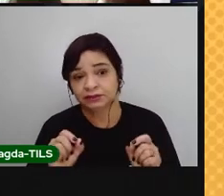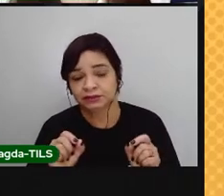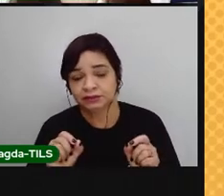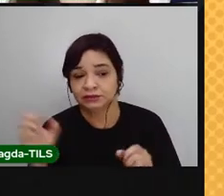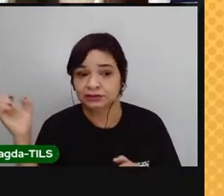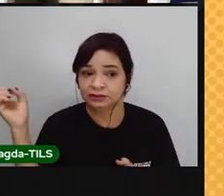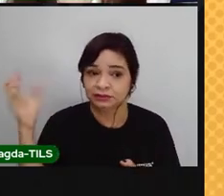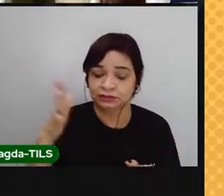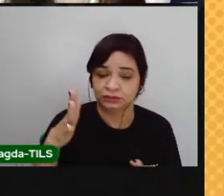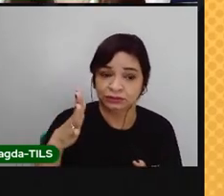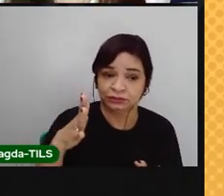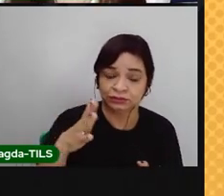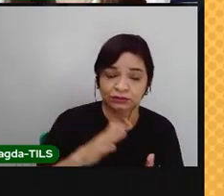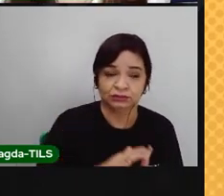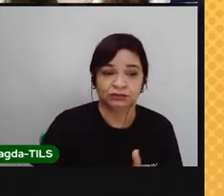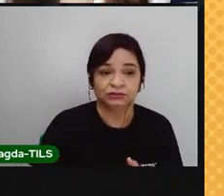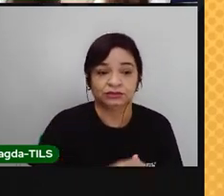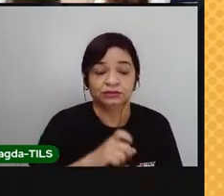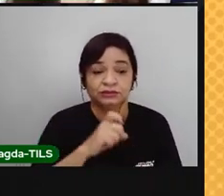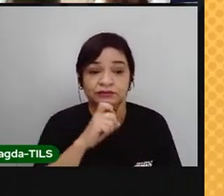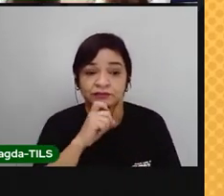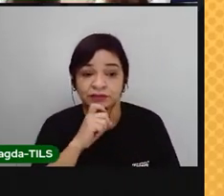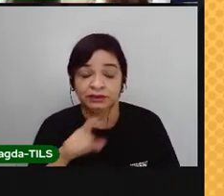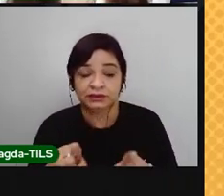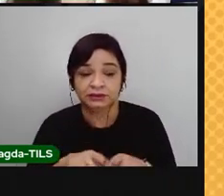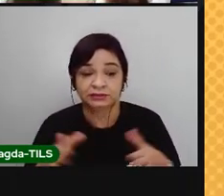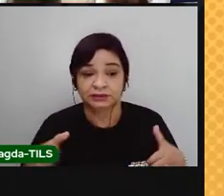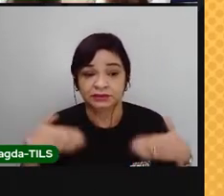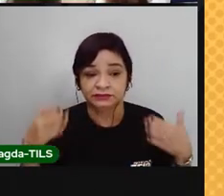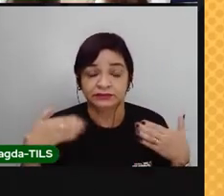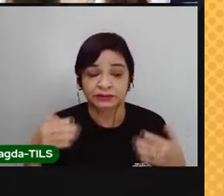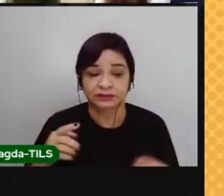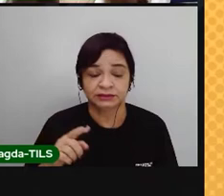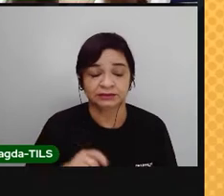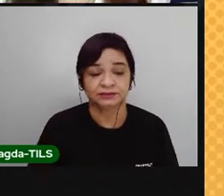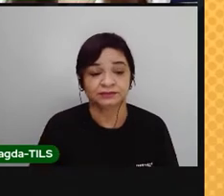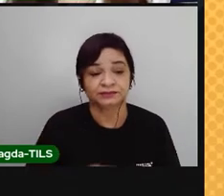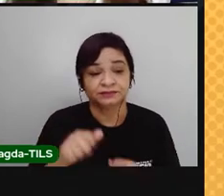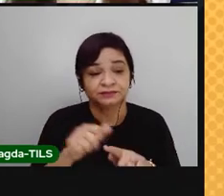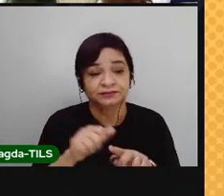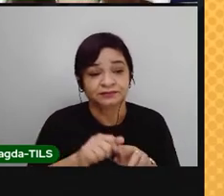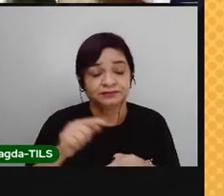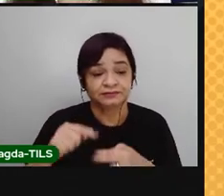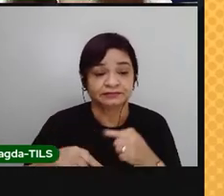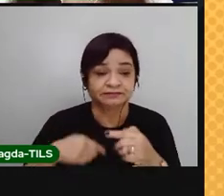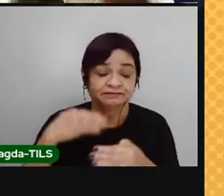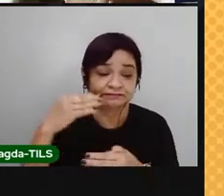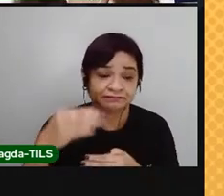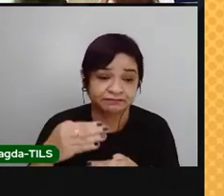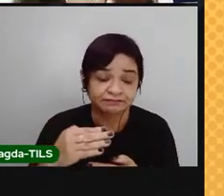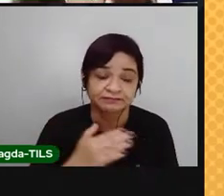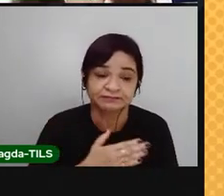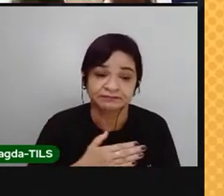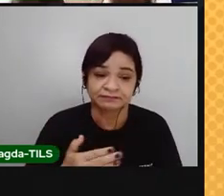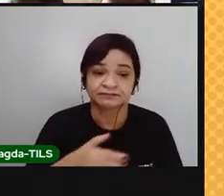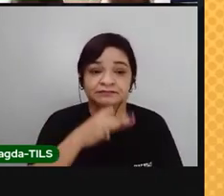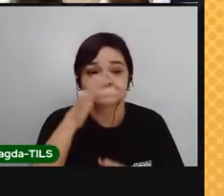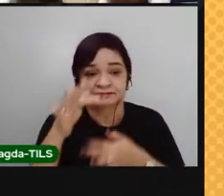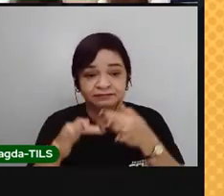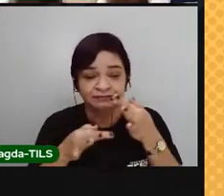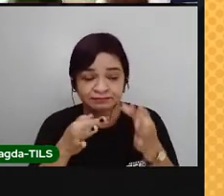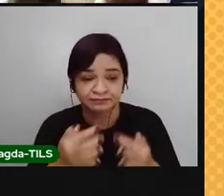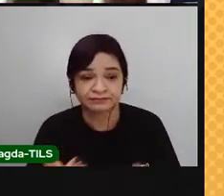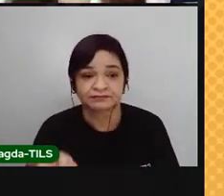Então, três meses depois, lá no dia 23 de setembro, inicia a primavera. Aí, de novo, a gente tem outro